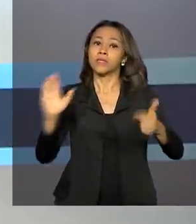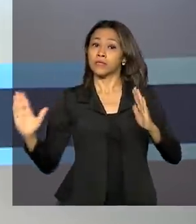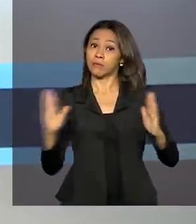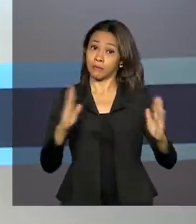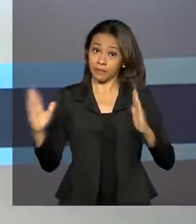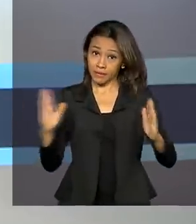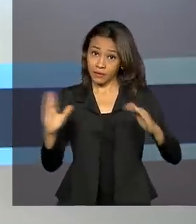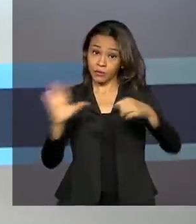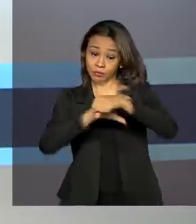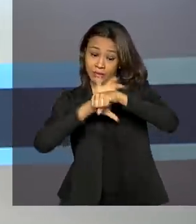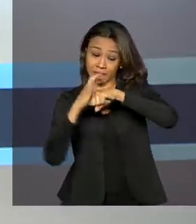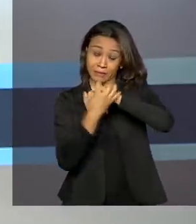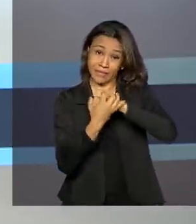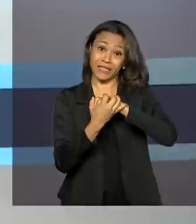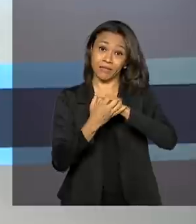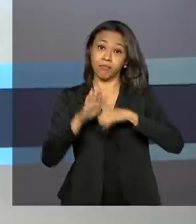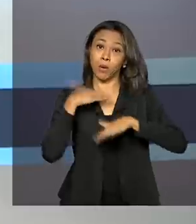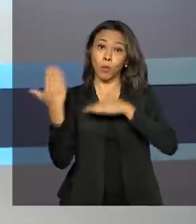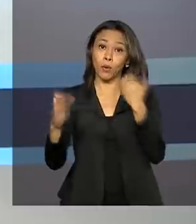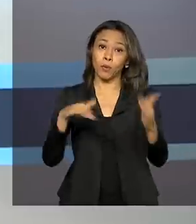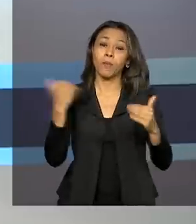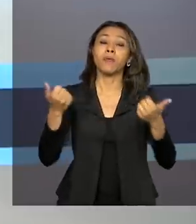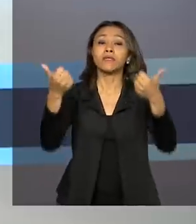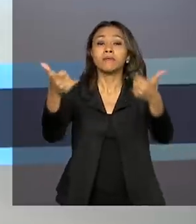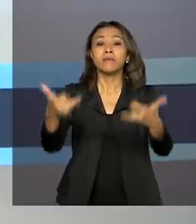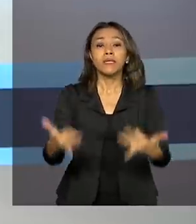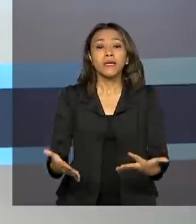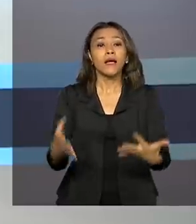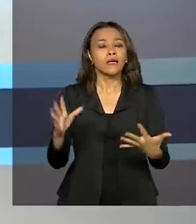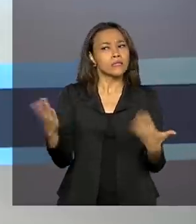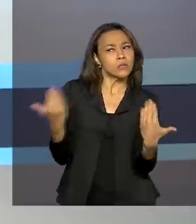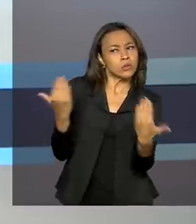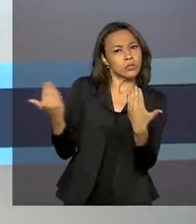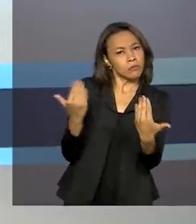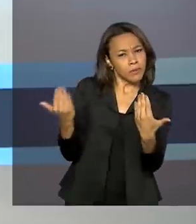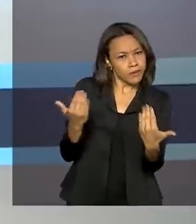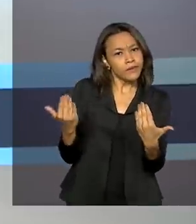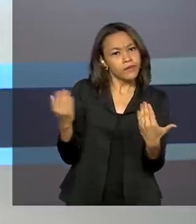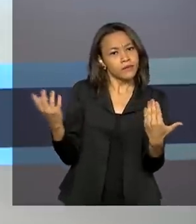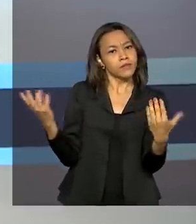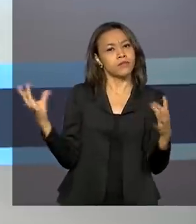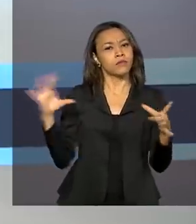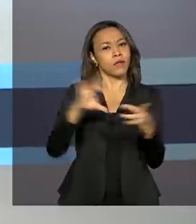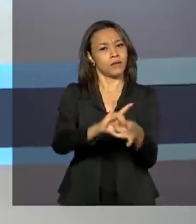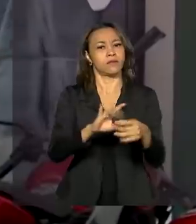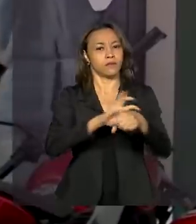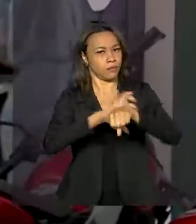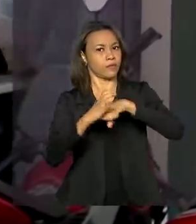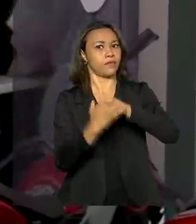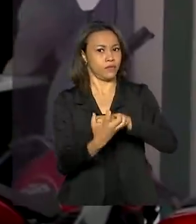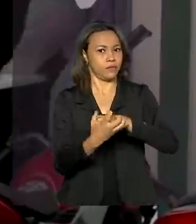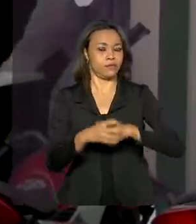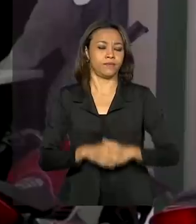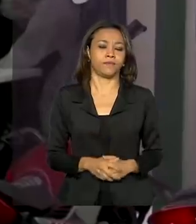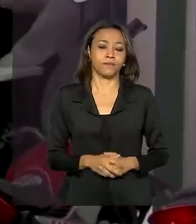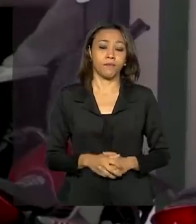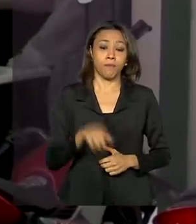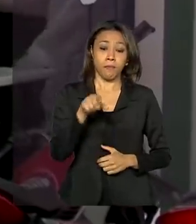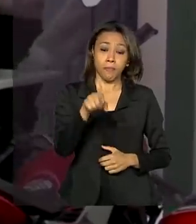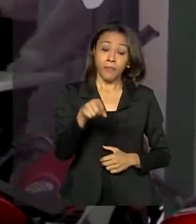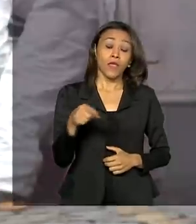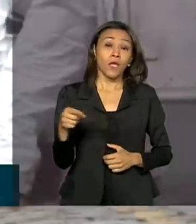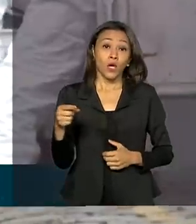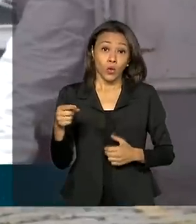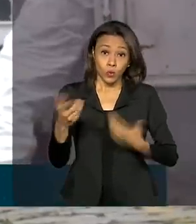período de pandemia, especialmente para esclarecer mortes suspeitas de covid-19. Os serviços